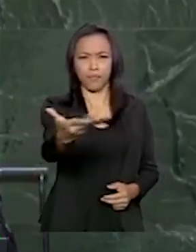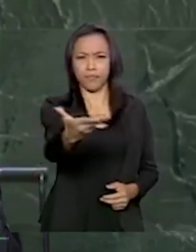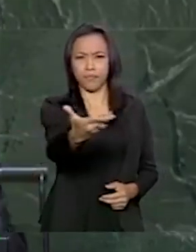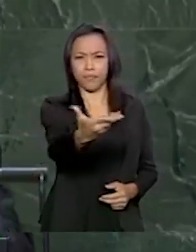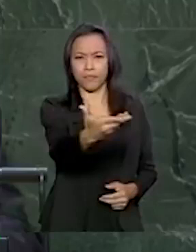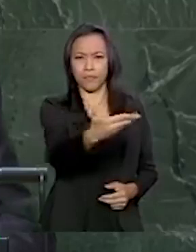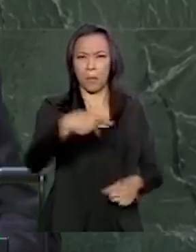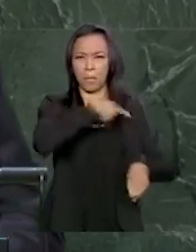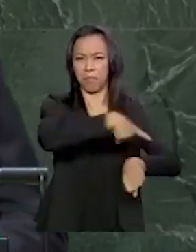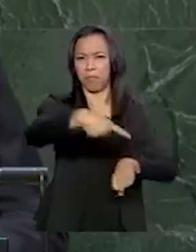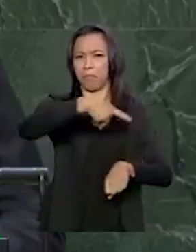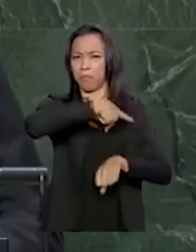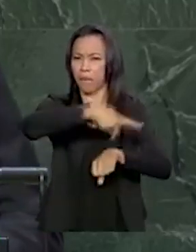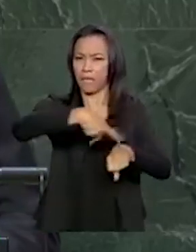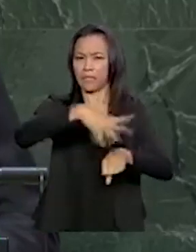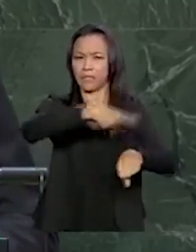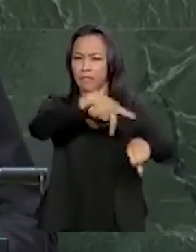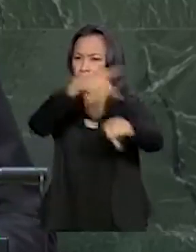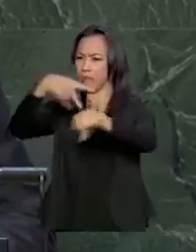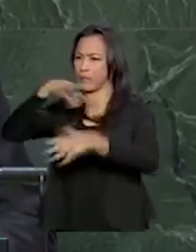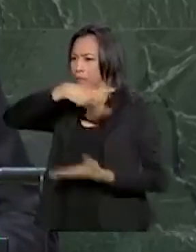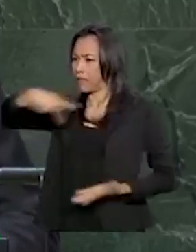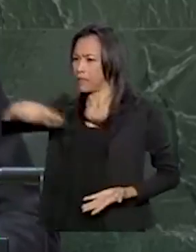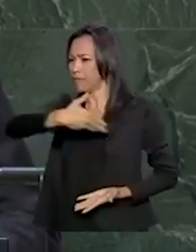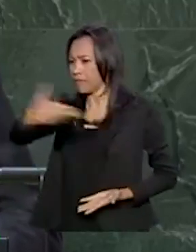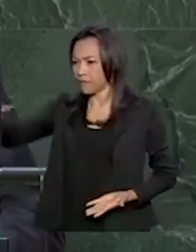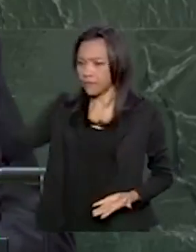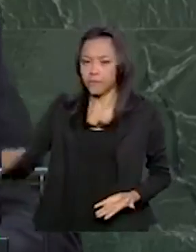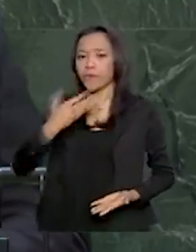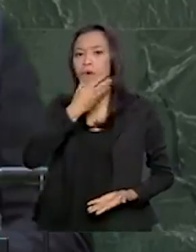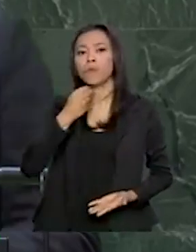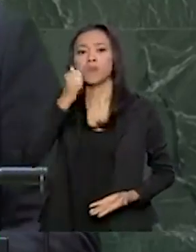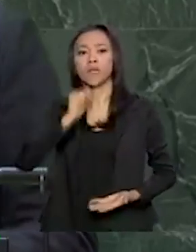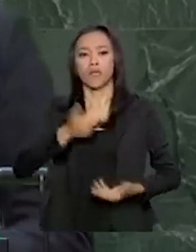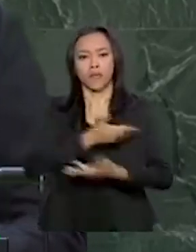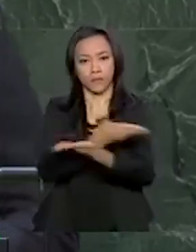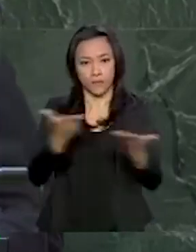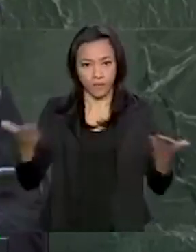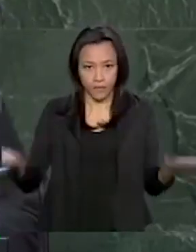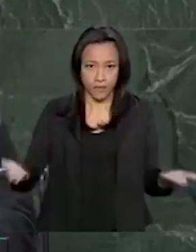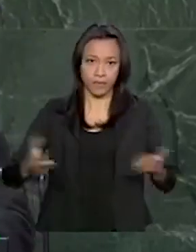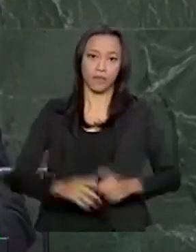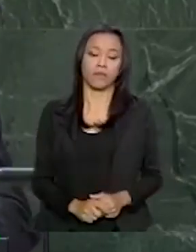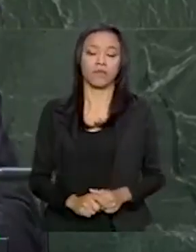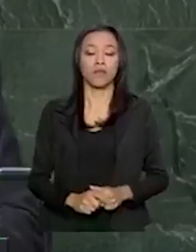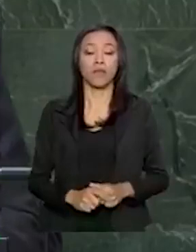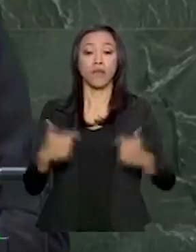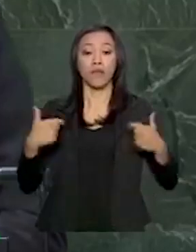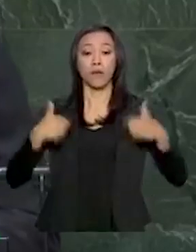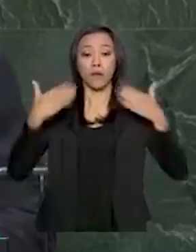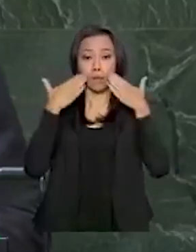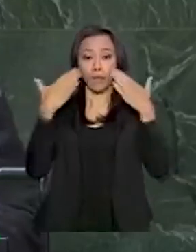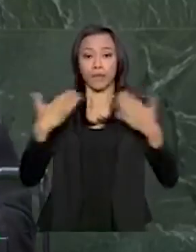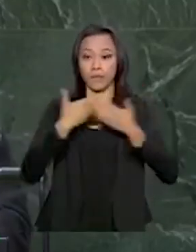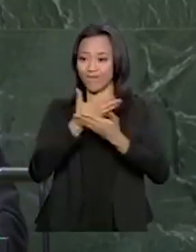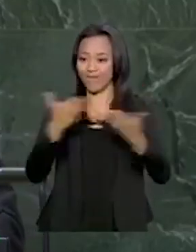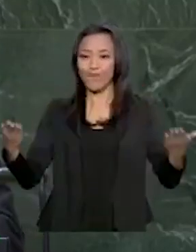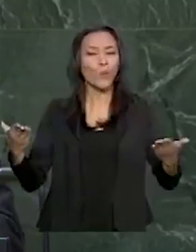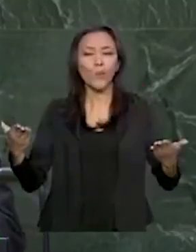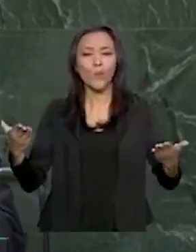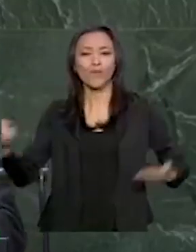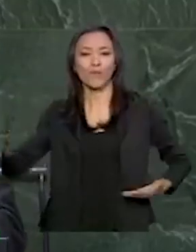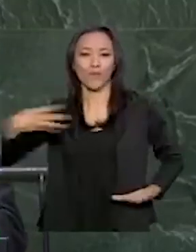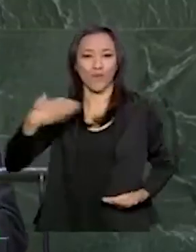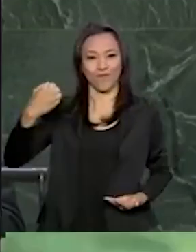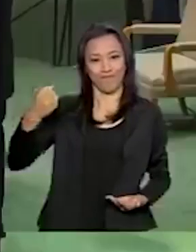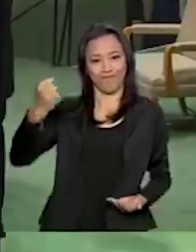e de Delegação, Senhoras e Senhores, apresento aos senhores um novo Brasil